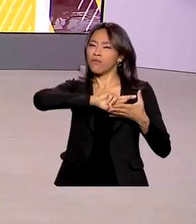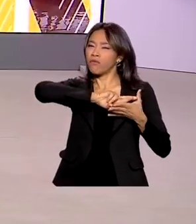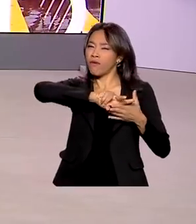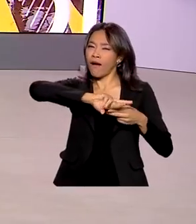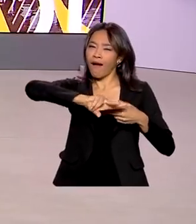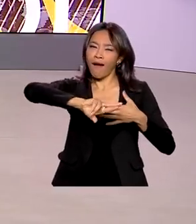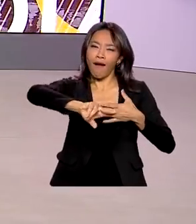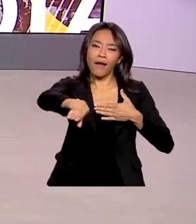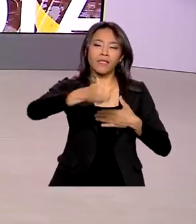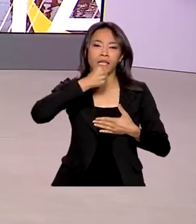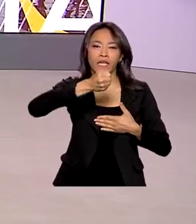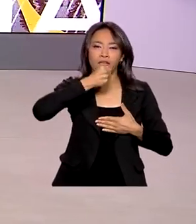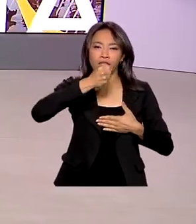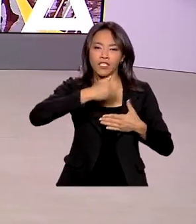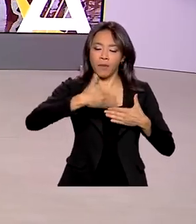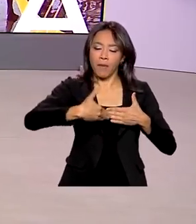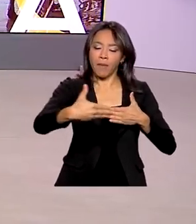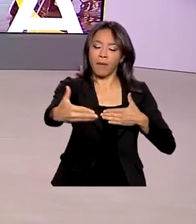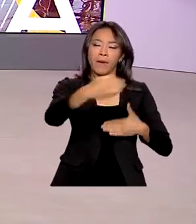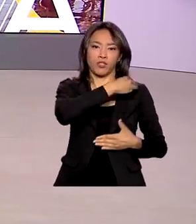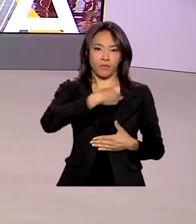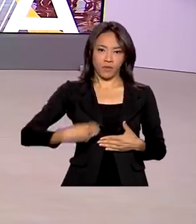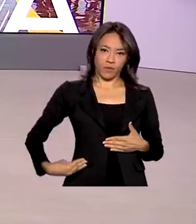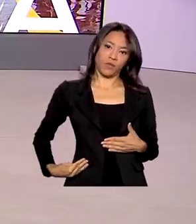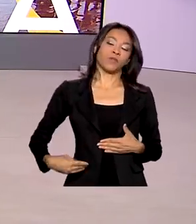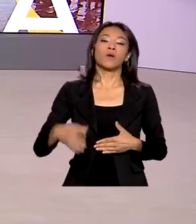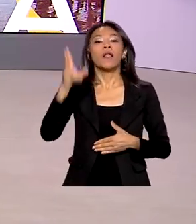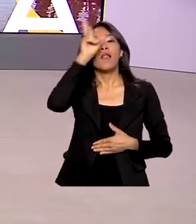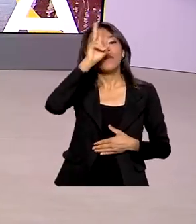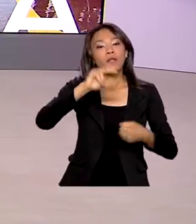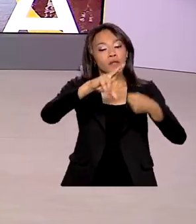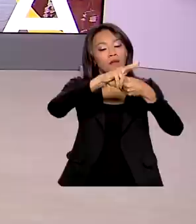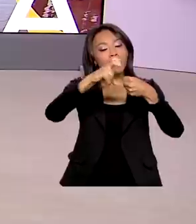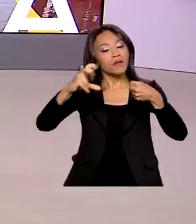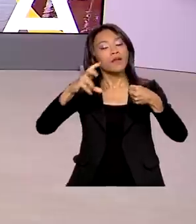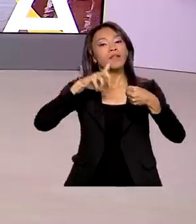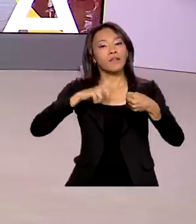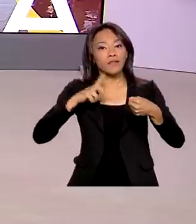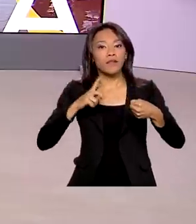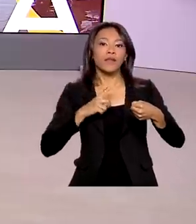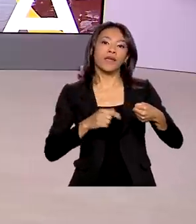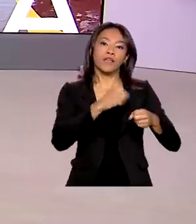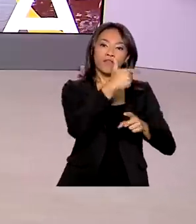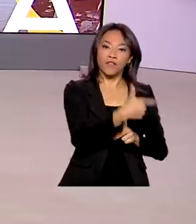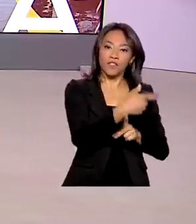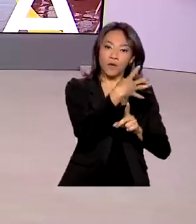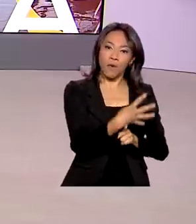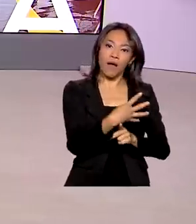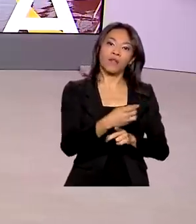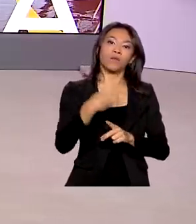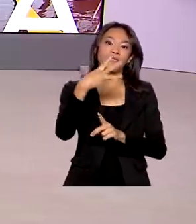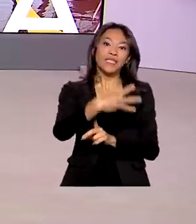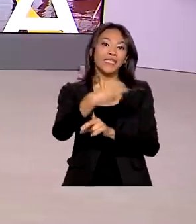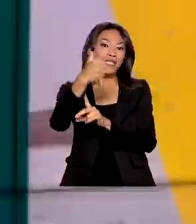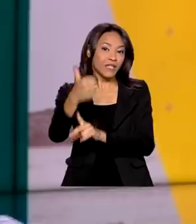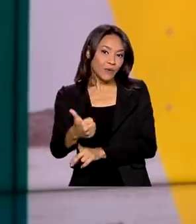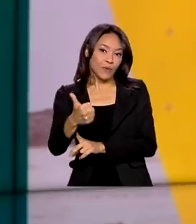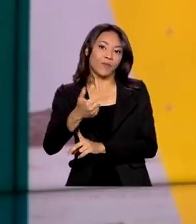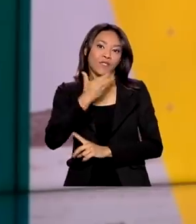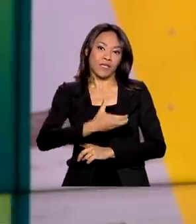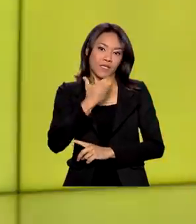Voz do Brasil até a próxima semana. Lembrando que o programa de rádio tem edição nos dias 24 e 31 de dezembro.